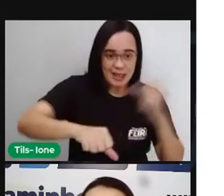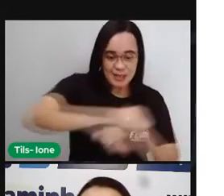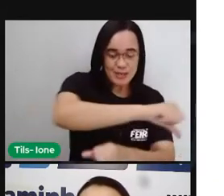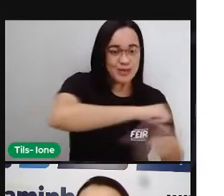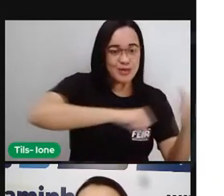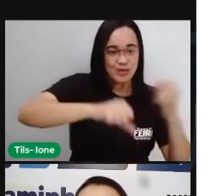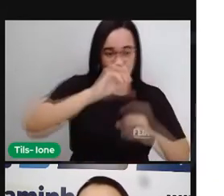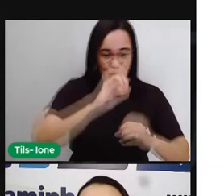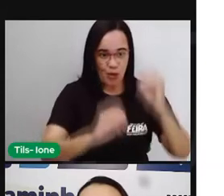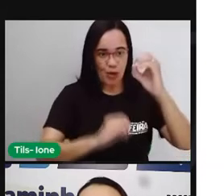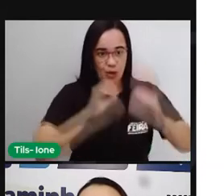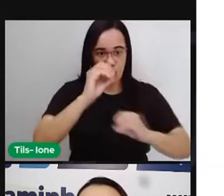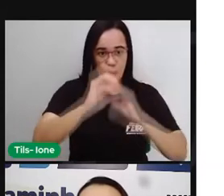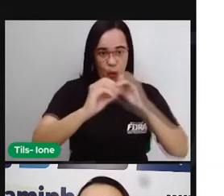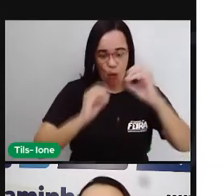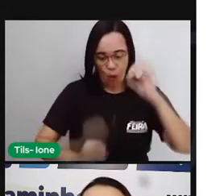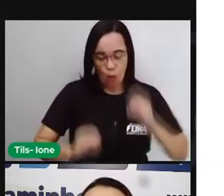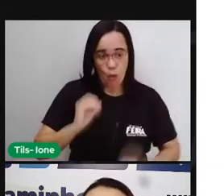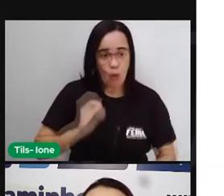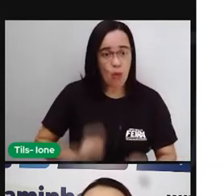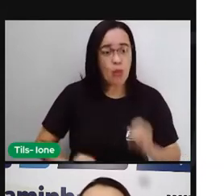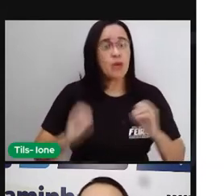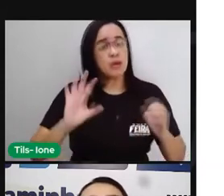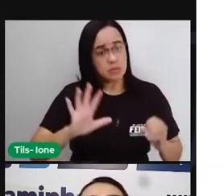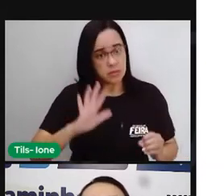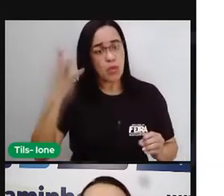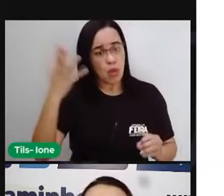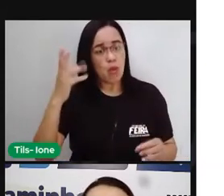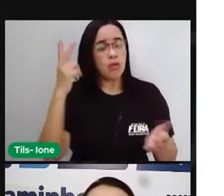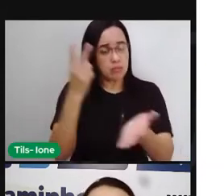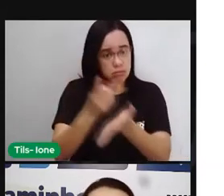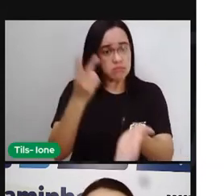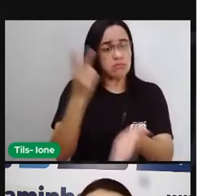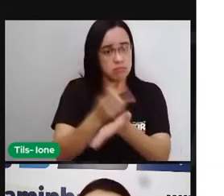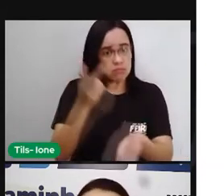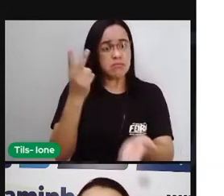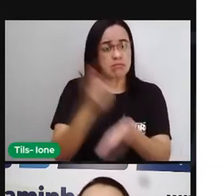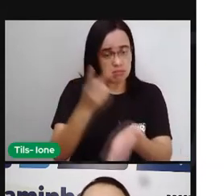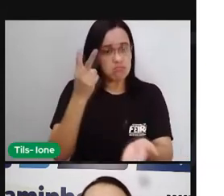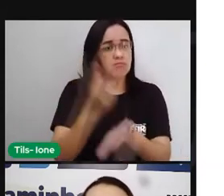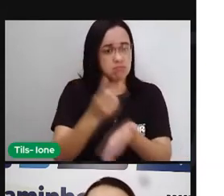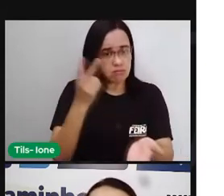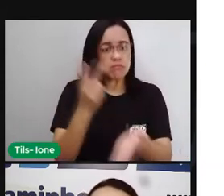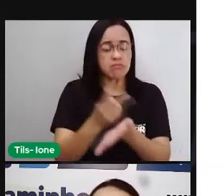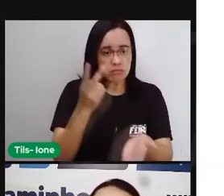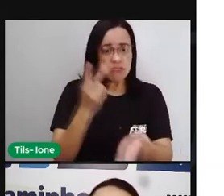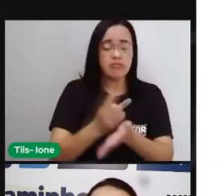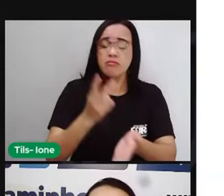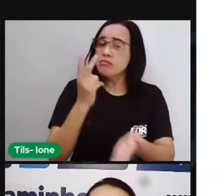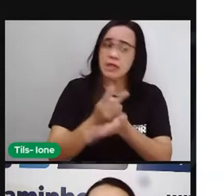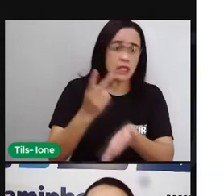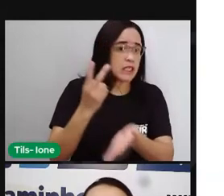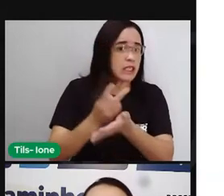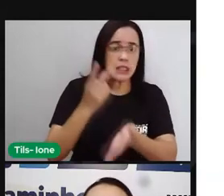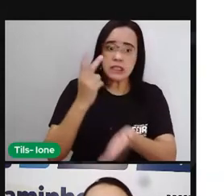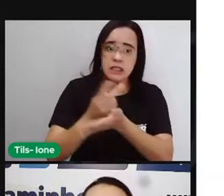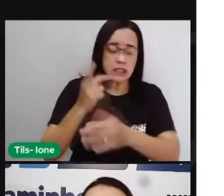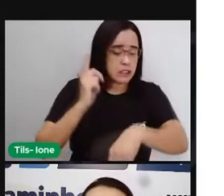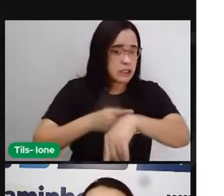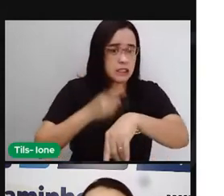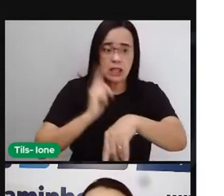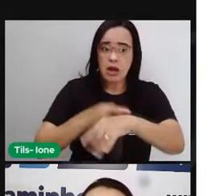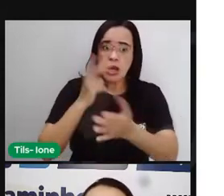processo que a gente vem estudando, ele está acontecendo aí intensamente, o tempo inteiro, de forma